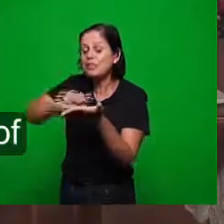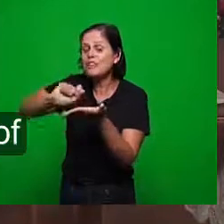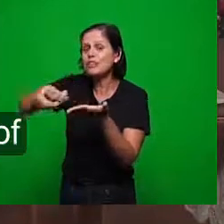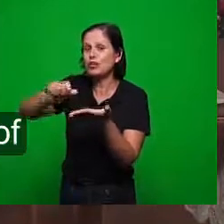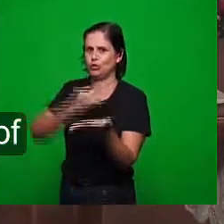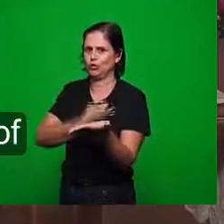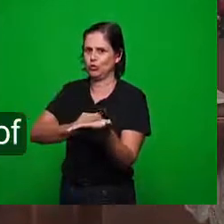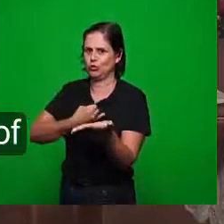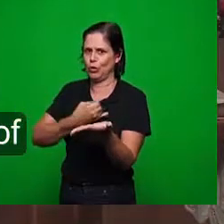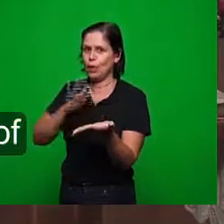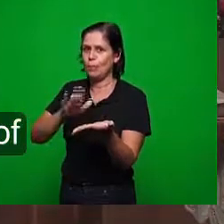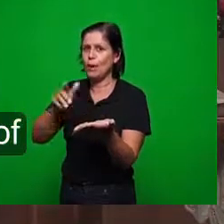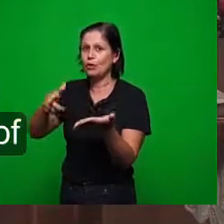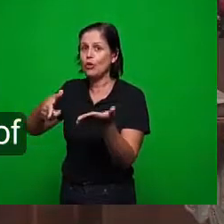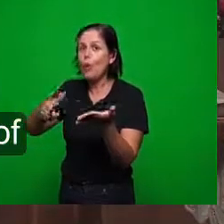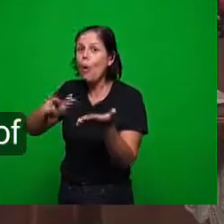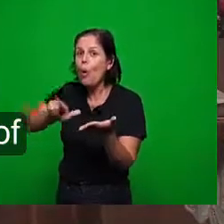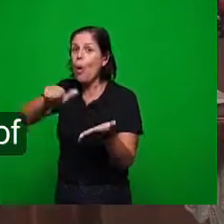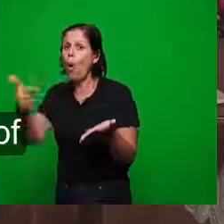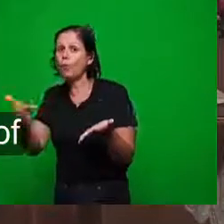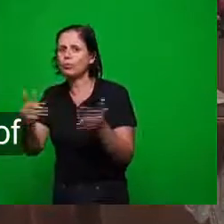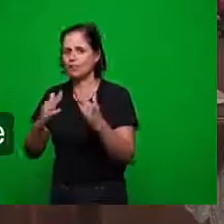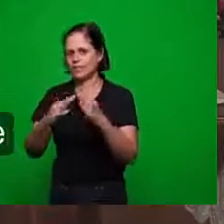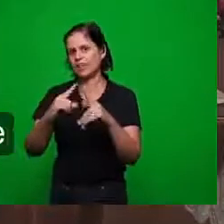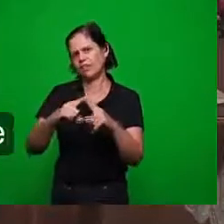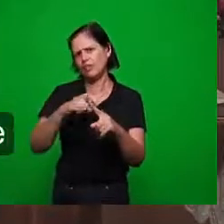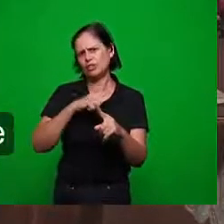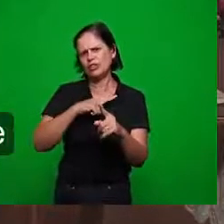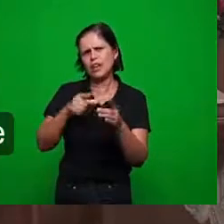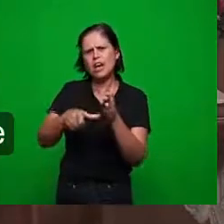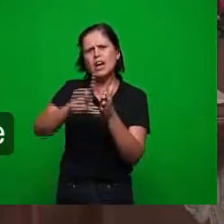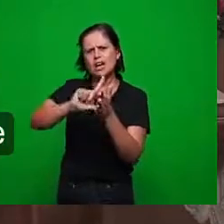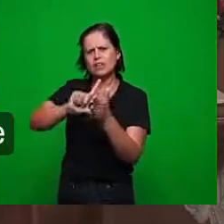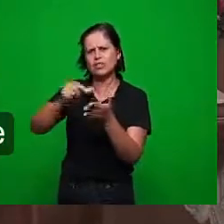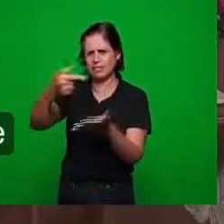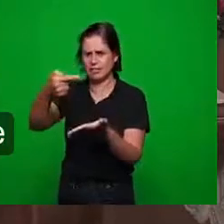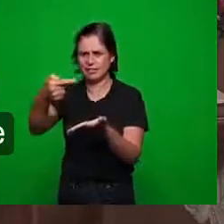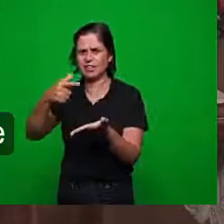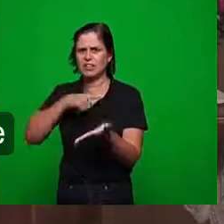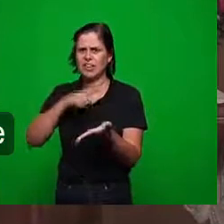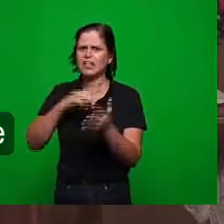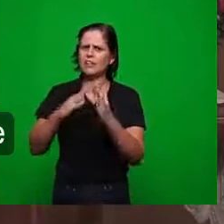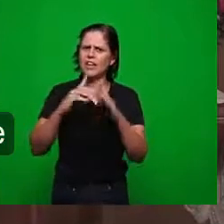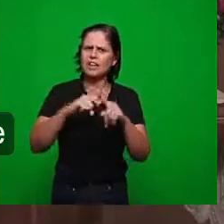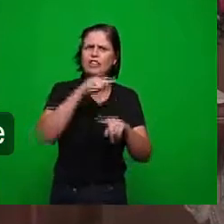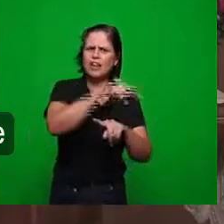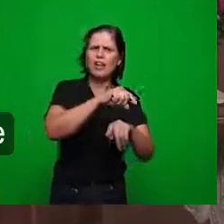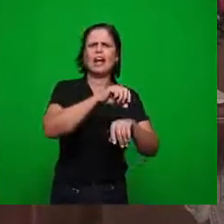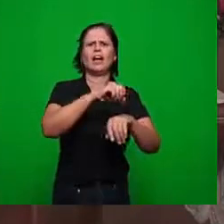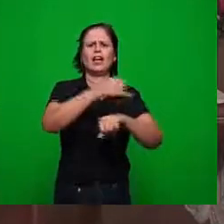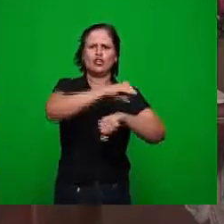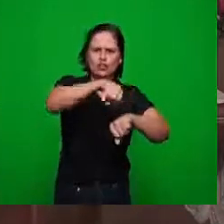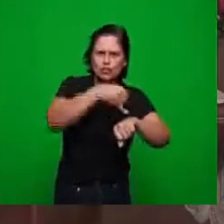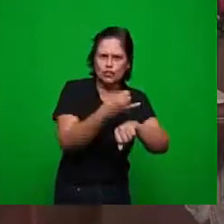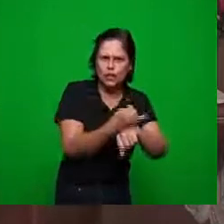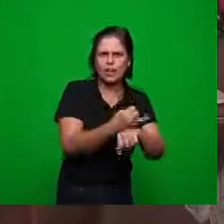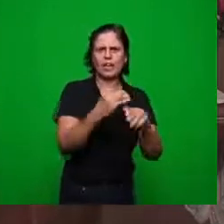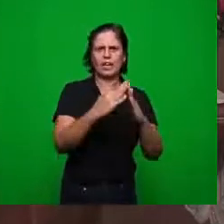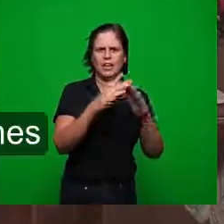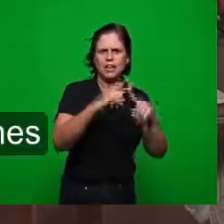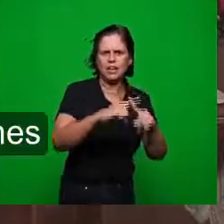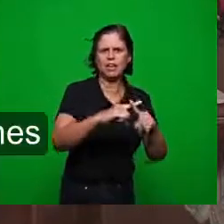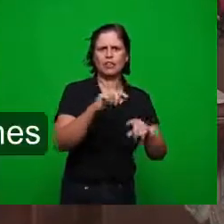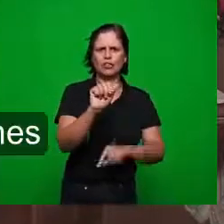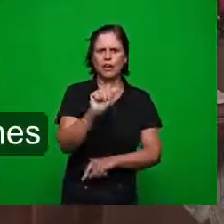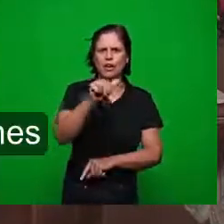existiram antes dessas existiu a igreja de Jerusalém a igreja de Antioquia quando os crentes pela primeira vez